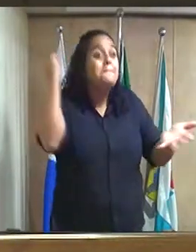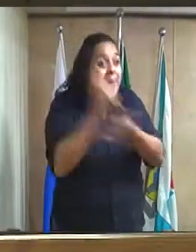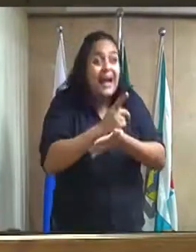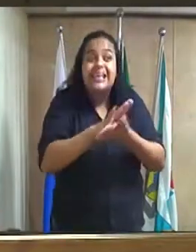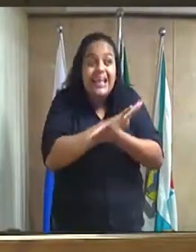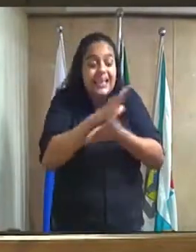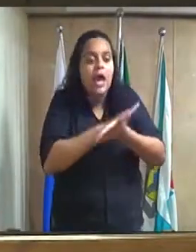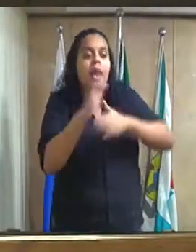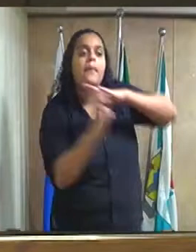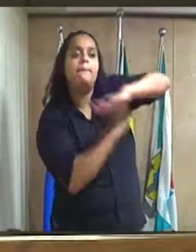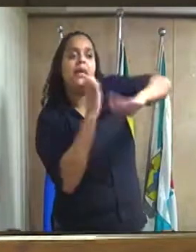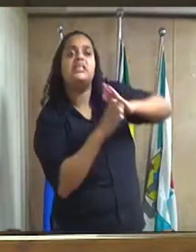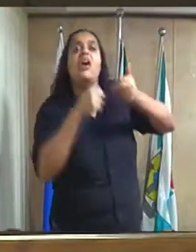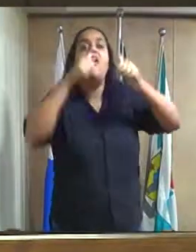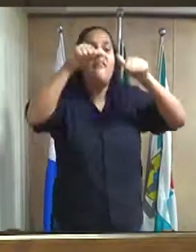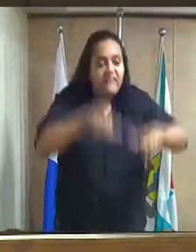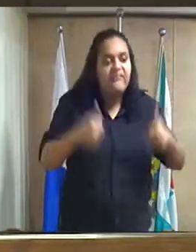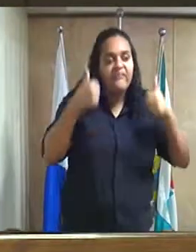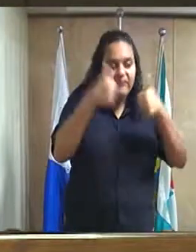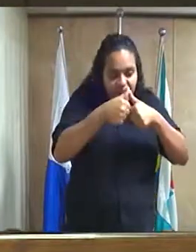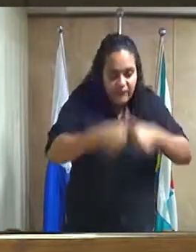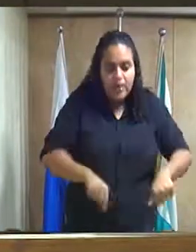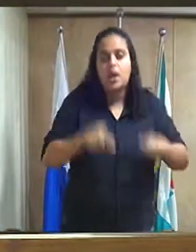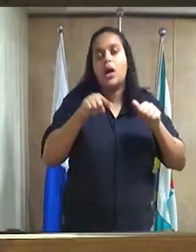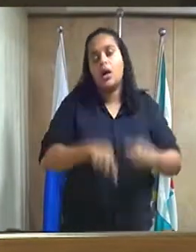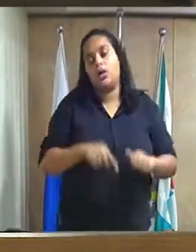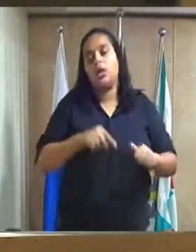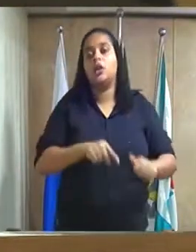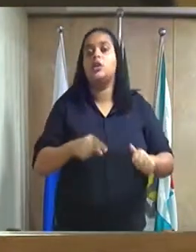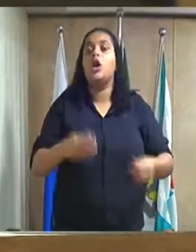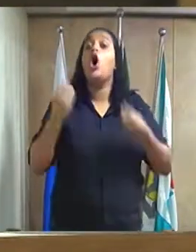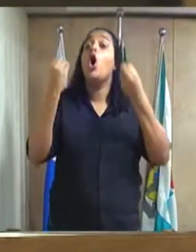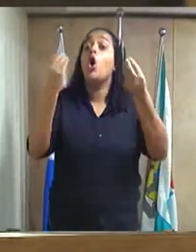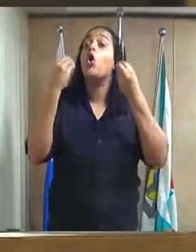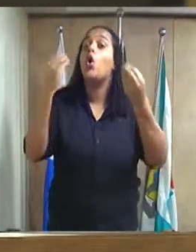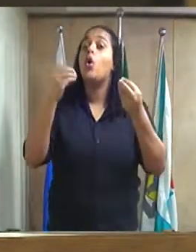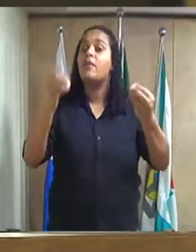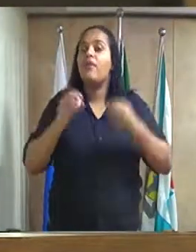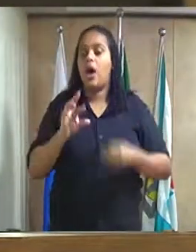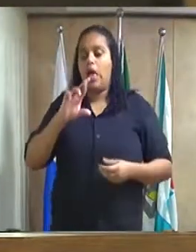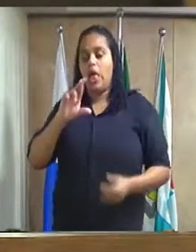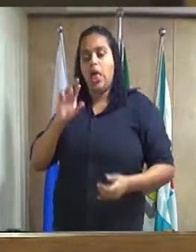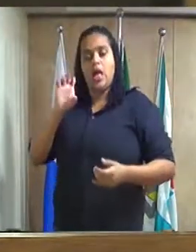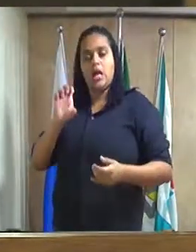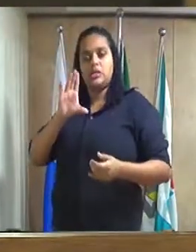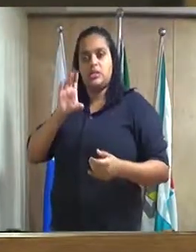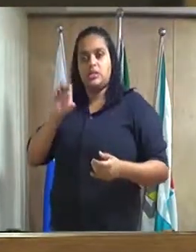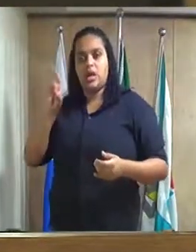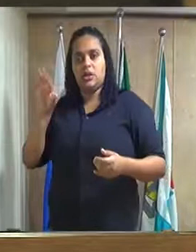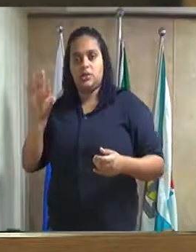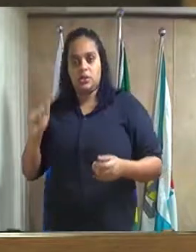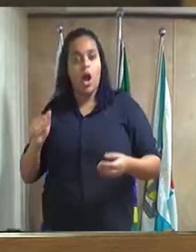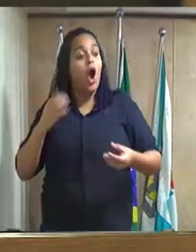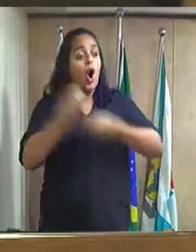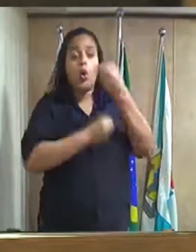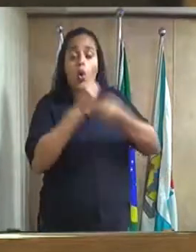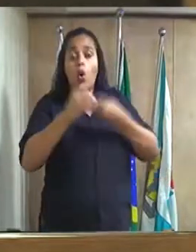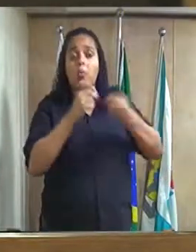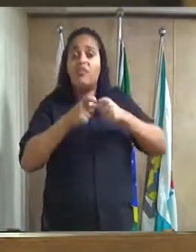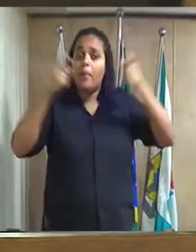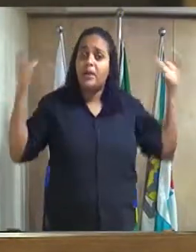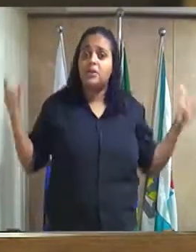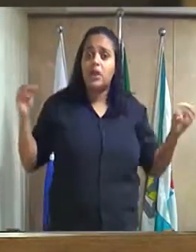nada está ali nos golpões e aí como é que vai aumentar a receita do nosso município quando eu falei que a receita